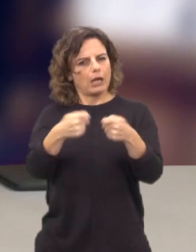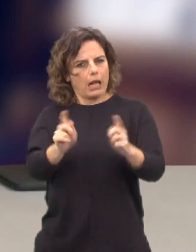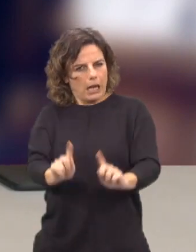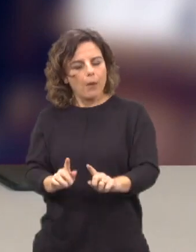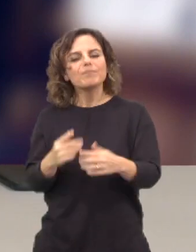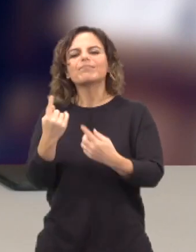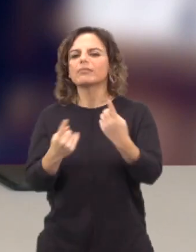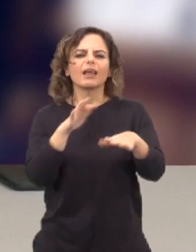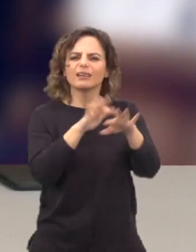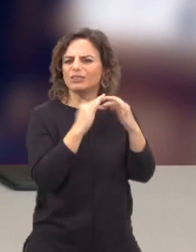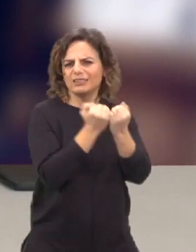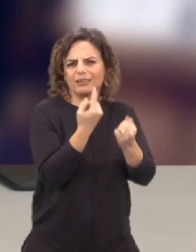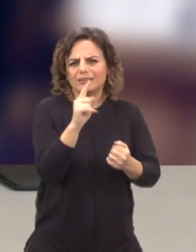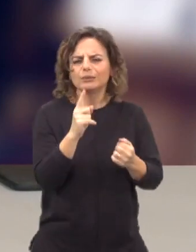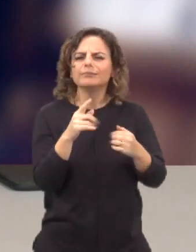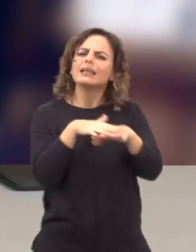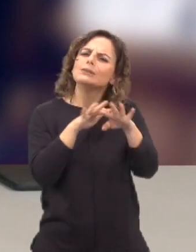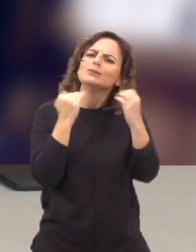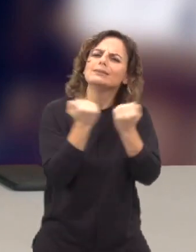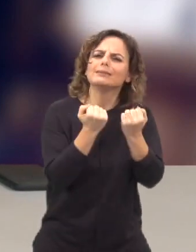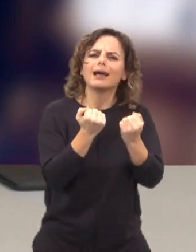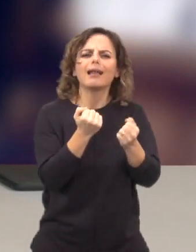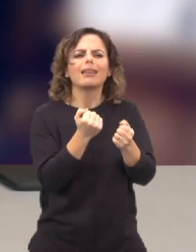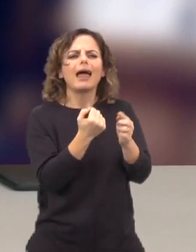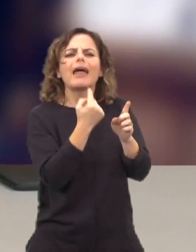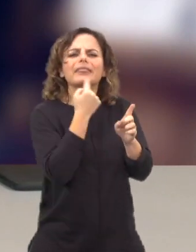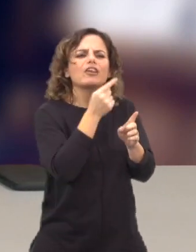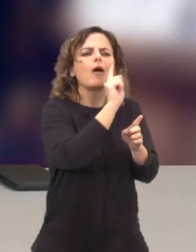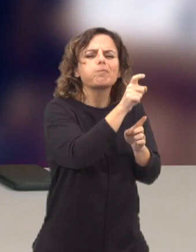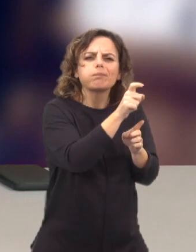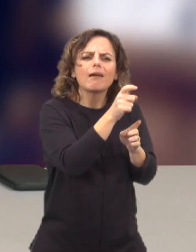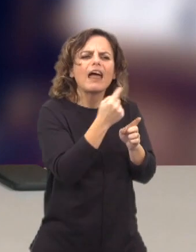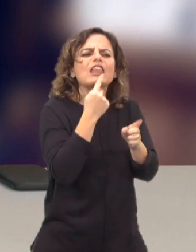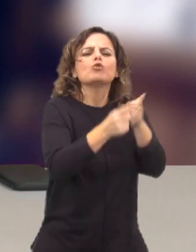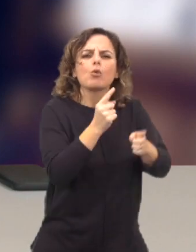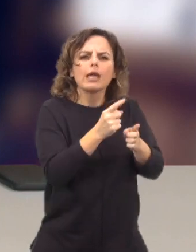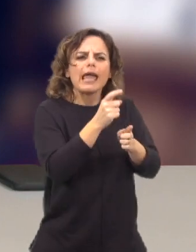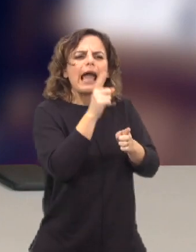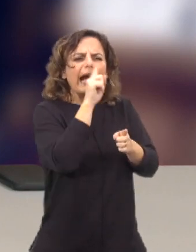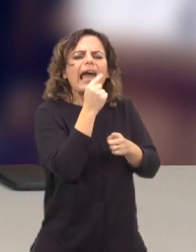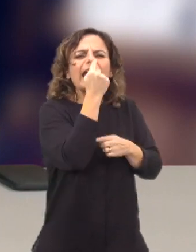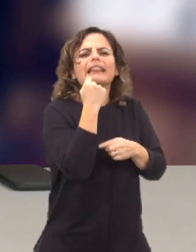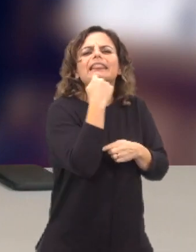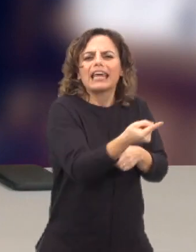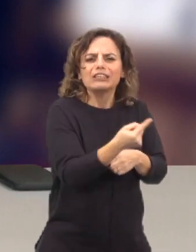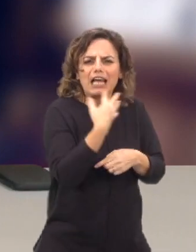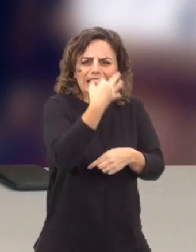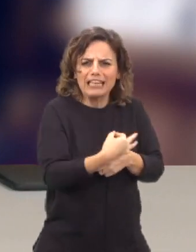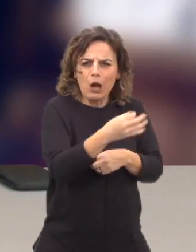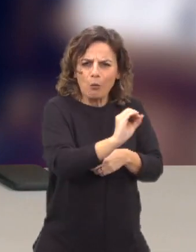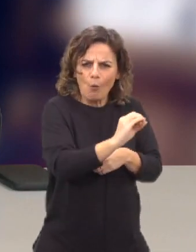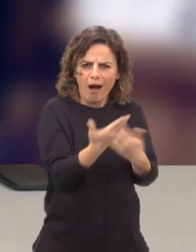nas redes sociais. Muitas vezes nas redes sociais nem sequer temos a certeza de quem está a dizer o quê. E, portanto, é verdade que